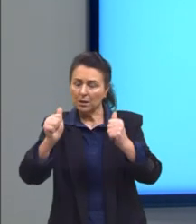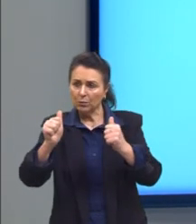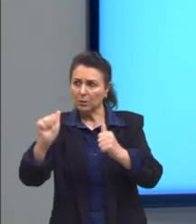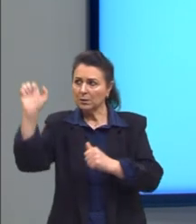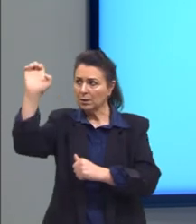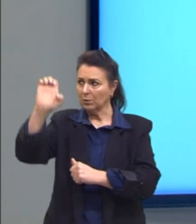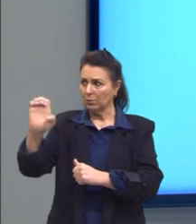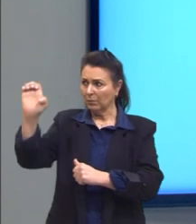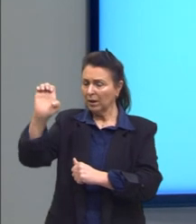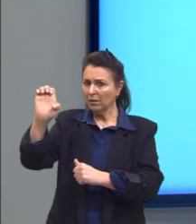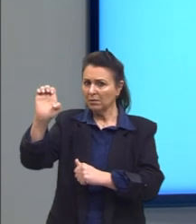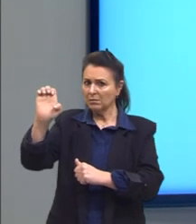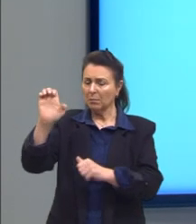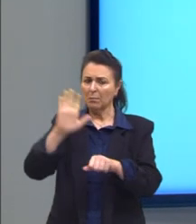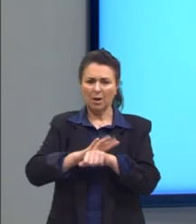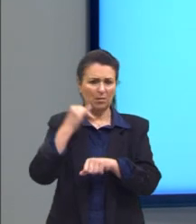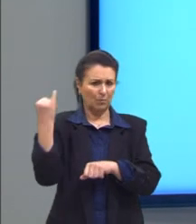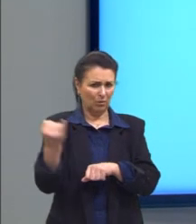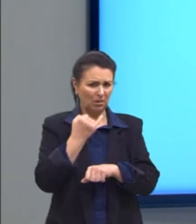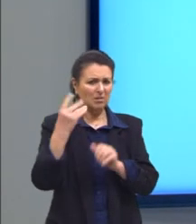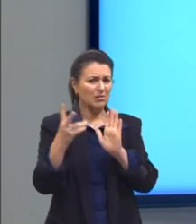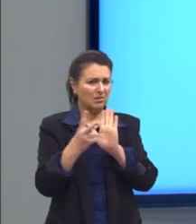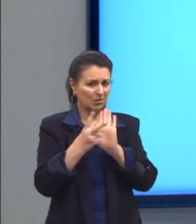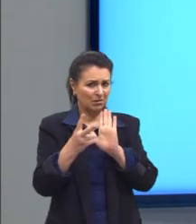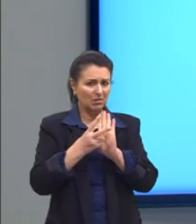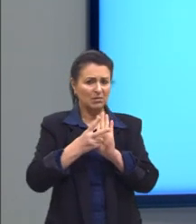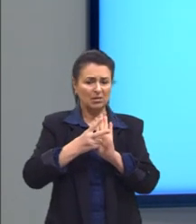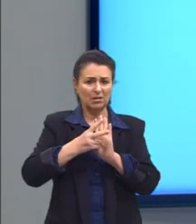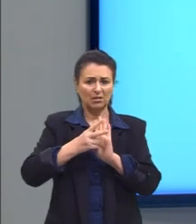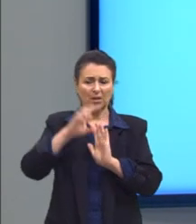africanas indígenas? Letra D.